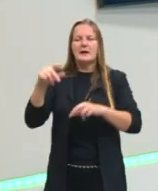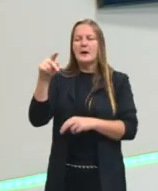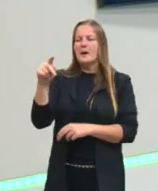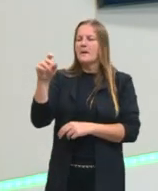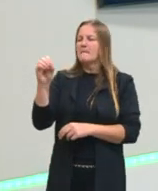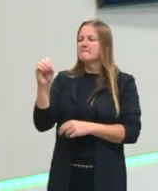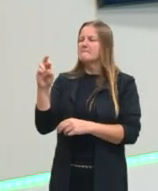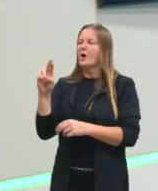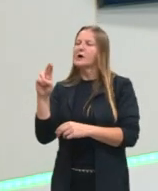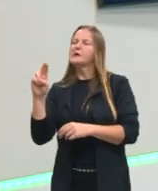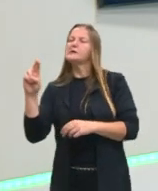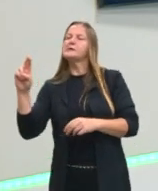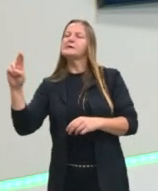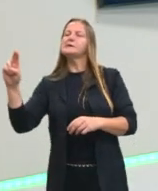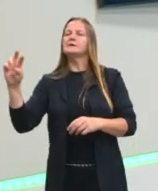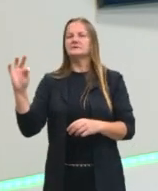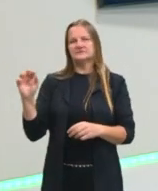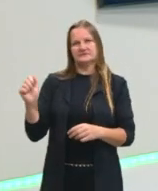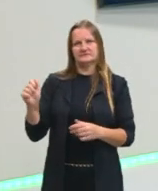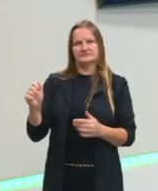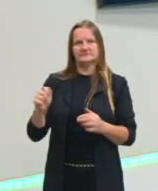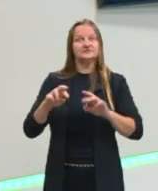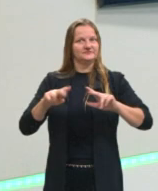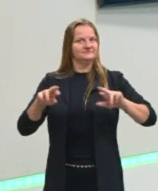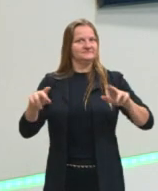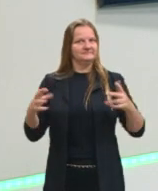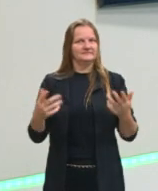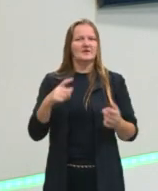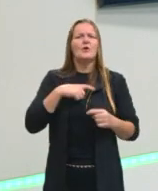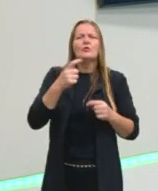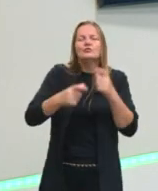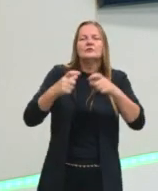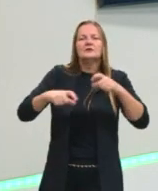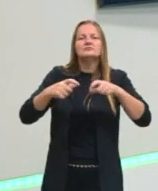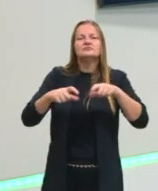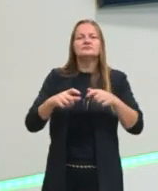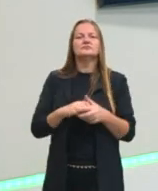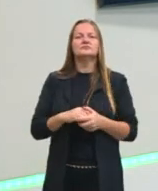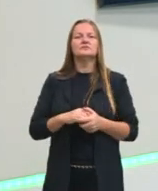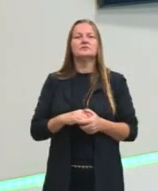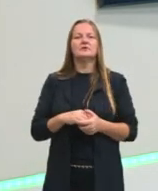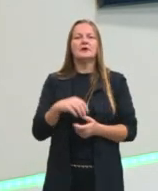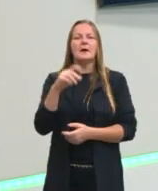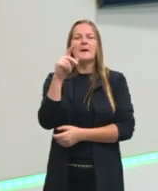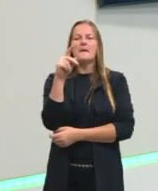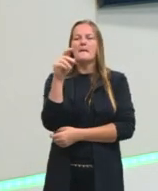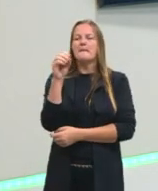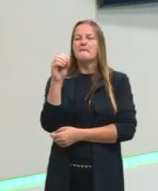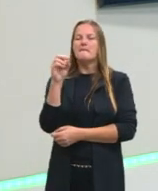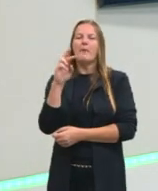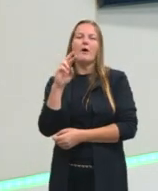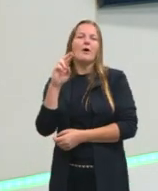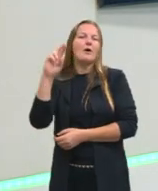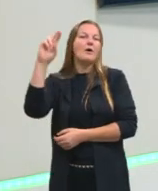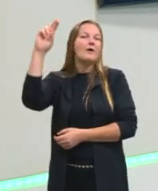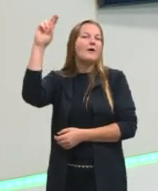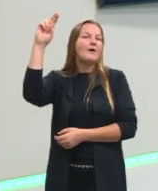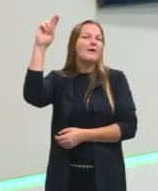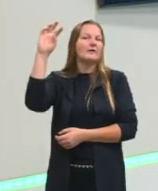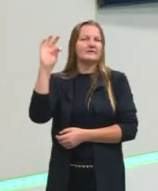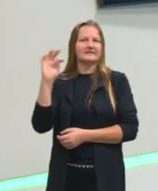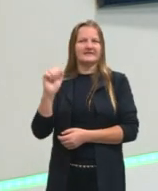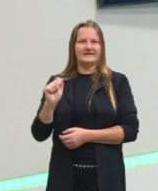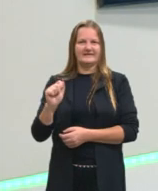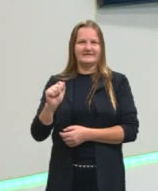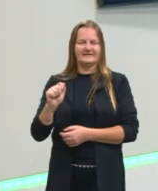R mais redondinho, porta. Em outros lugares é falado, por exemplo, porta, que esse R mais arranhado, mais